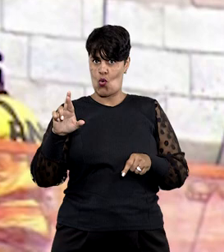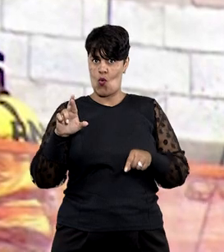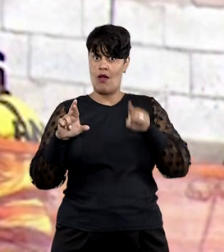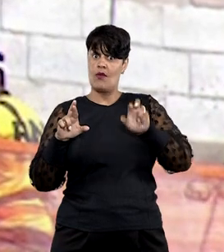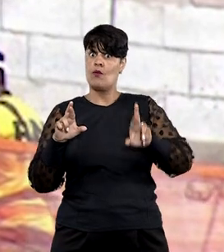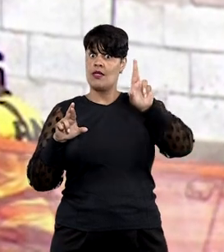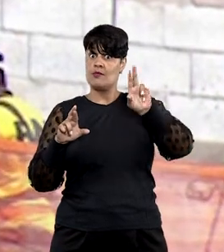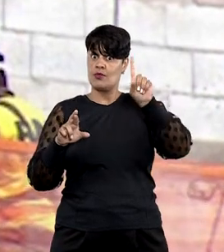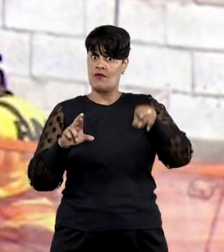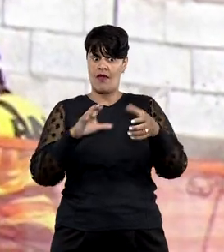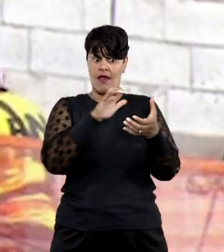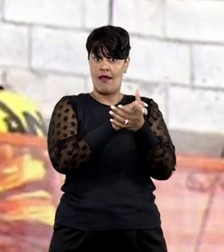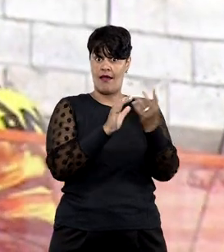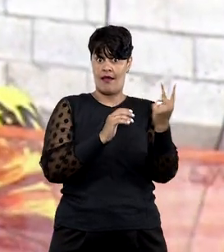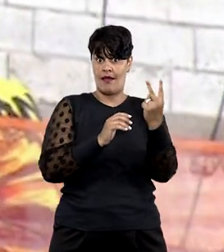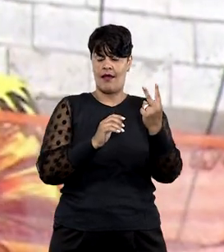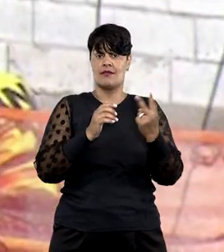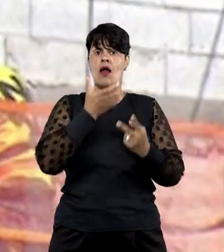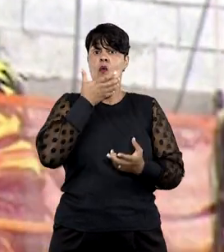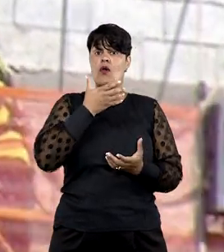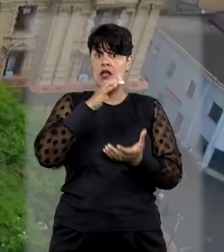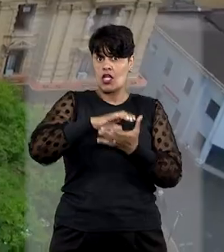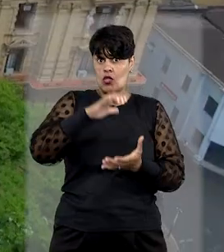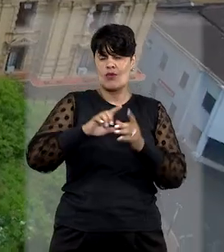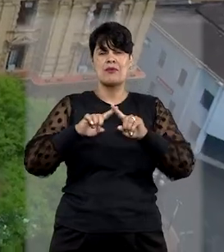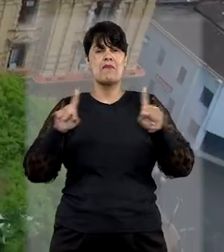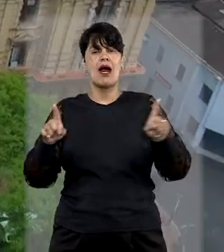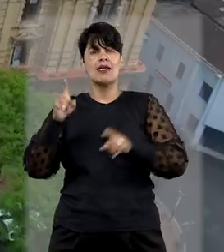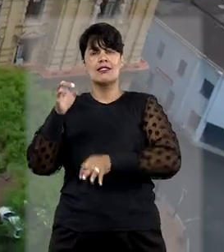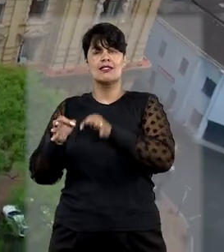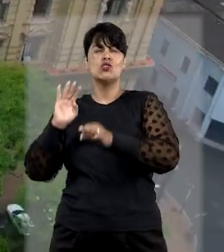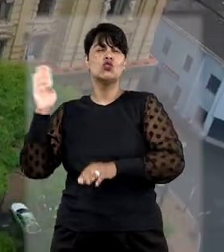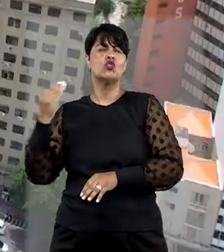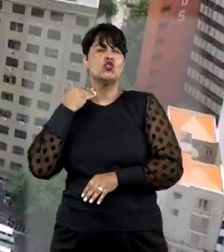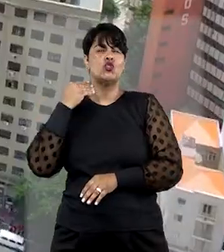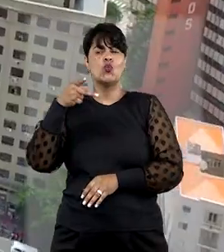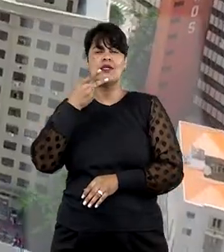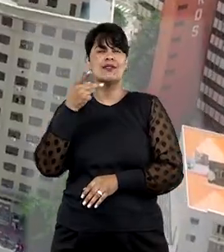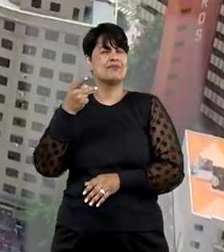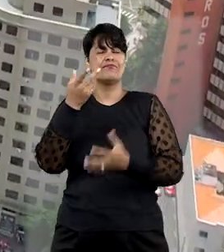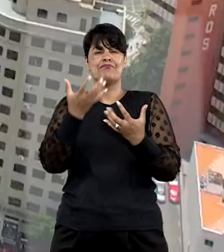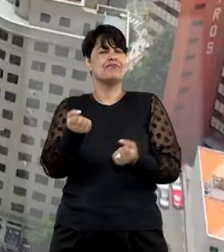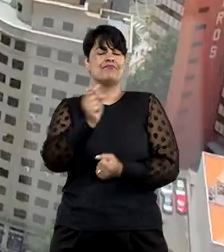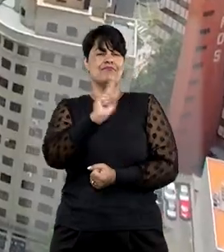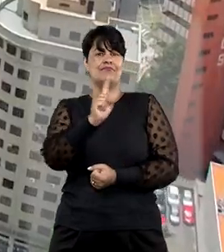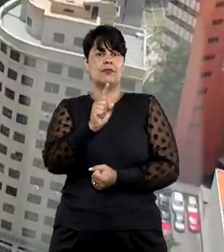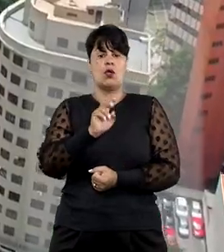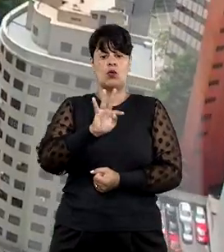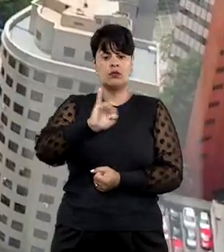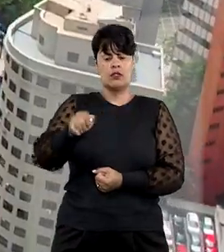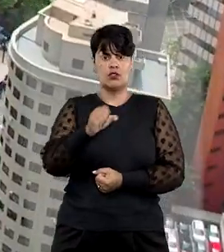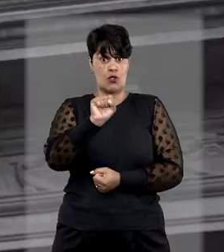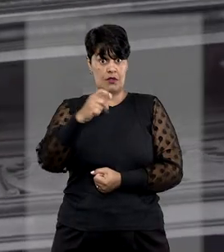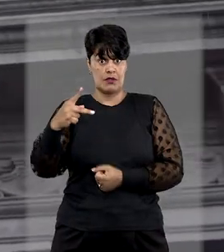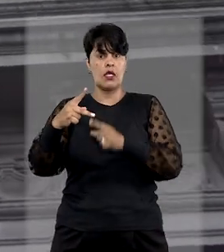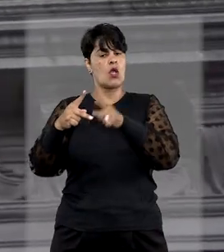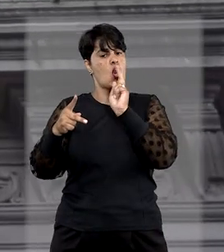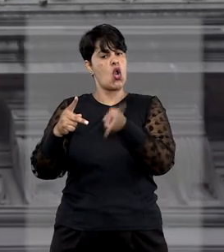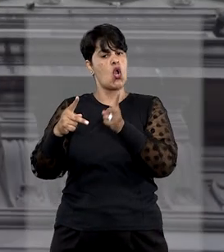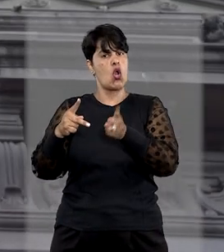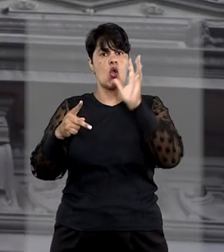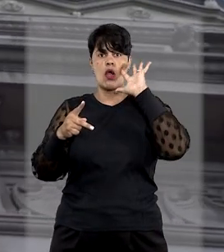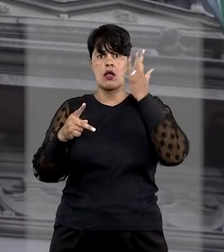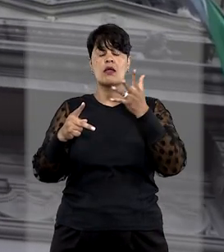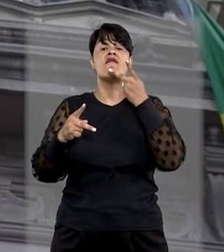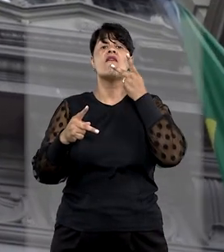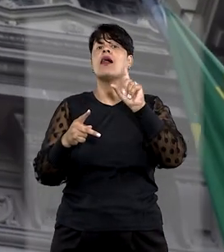O juiz rejeitou a impugnação à penhora e o Tribunal de Justiça de São Paulo manteve a decisão sob o fundamento